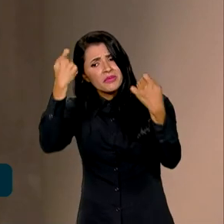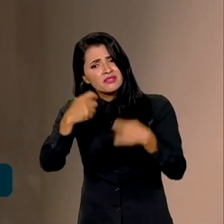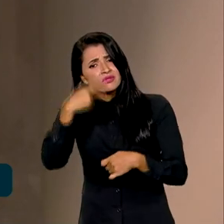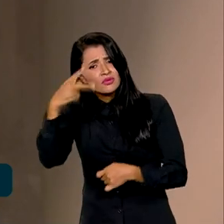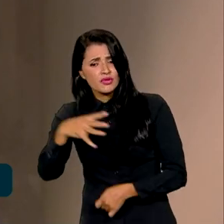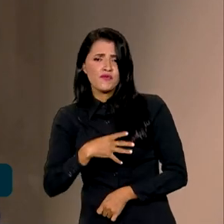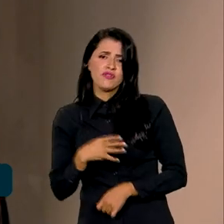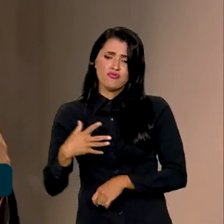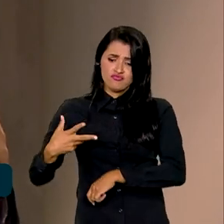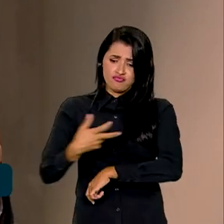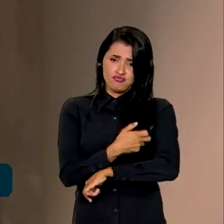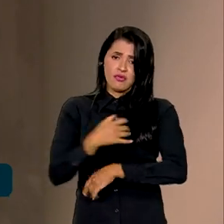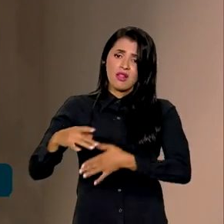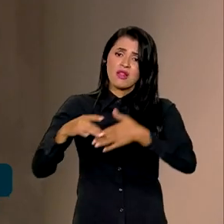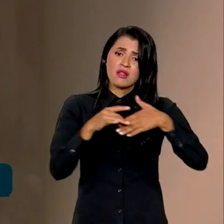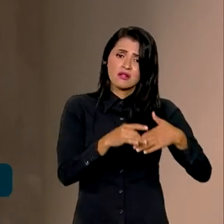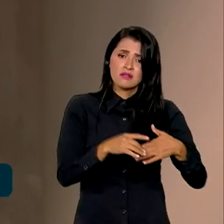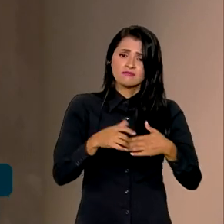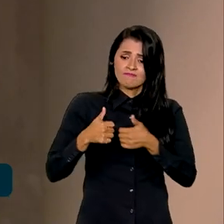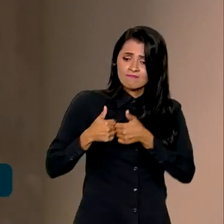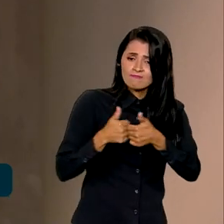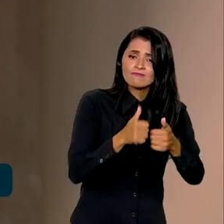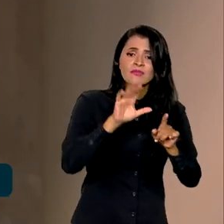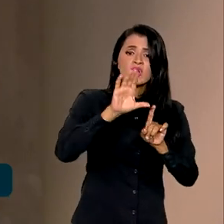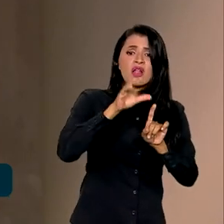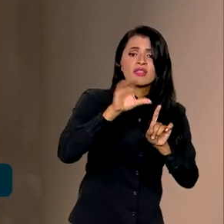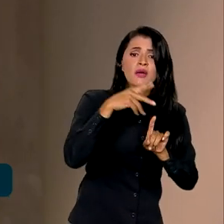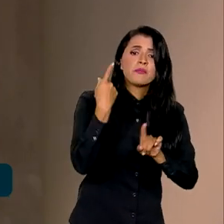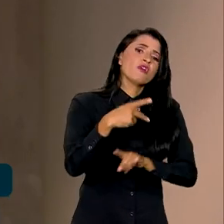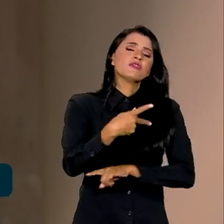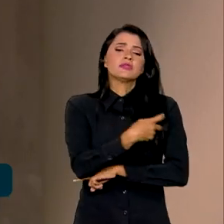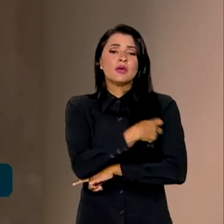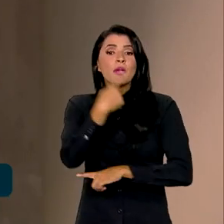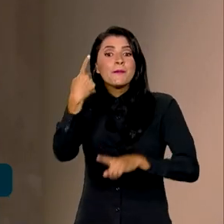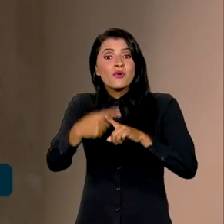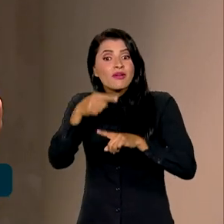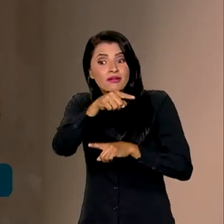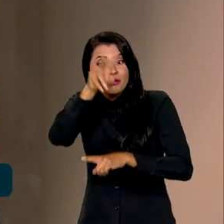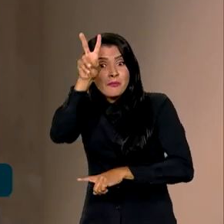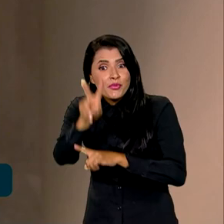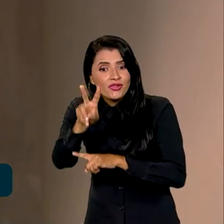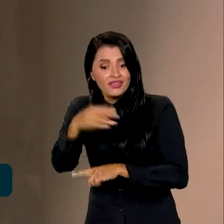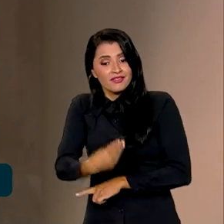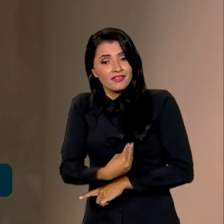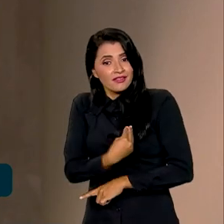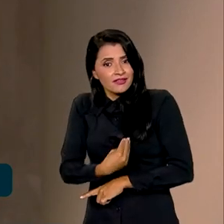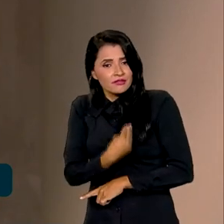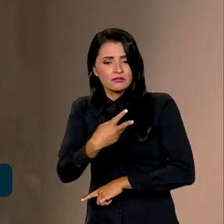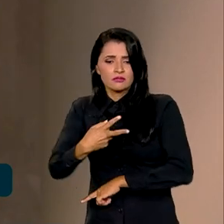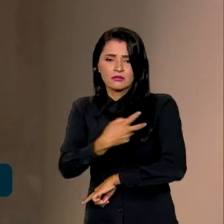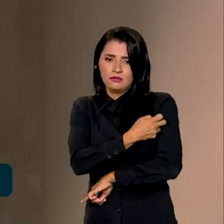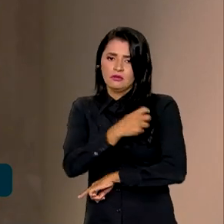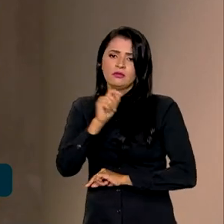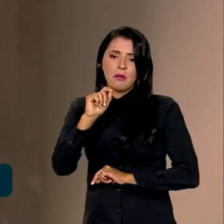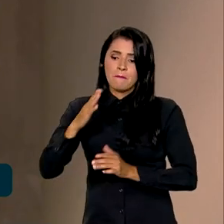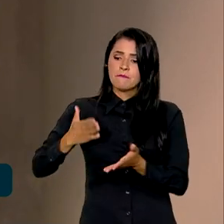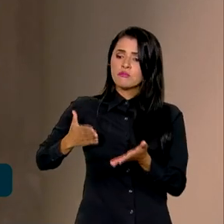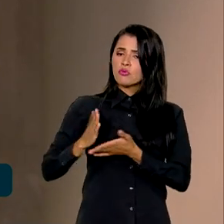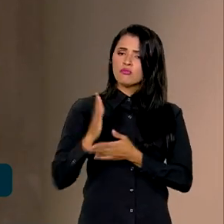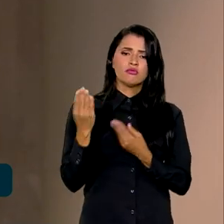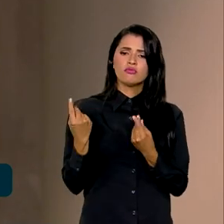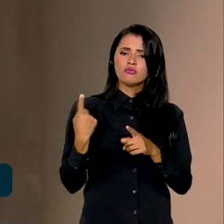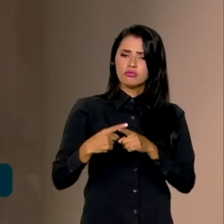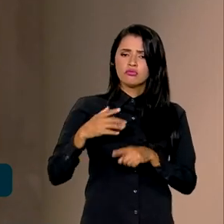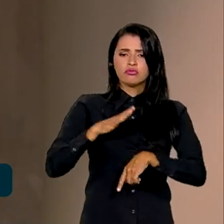seus filhos e filhas, que é preciso seguir o calendário vacinal, porque é isso que protege vidas. As vacinas só são aprovadas